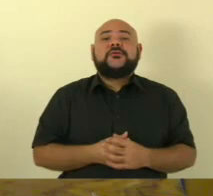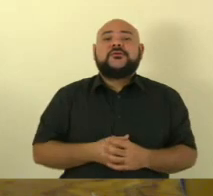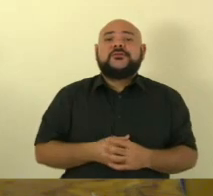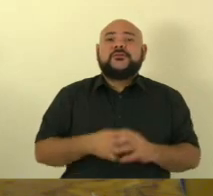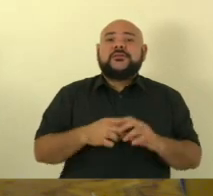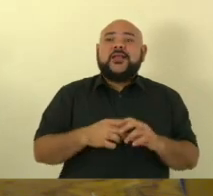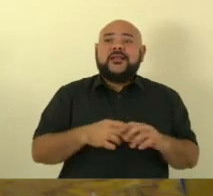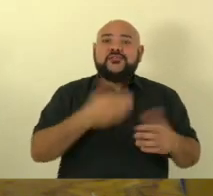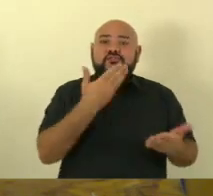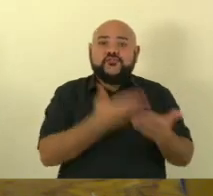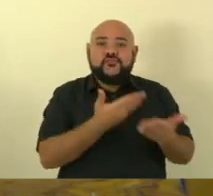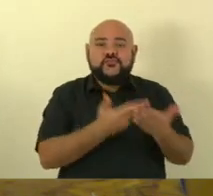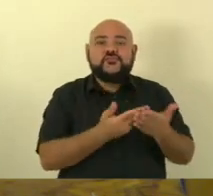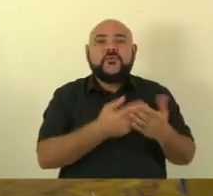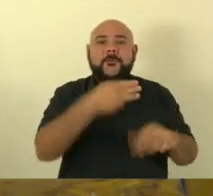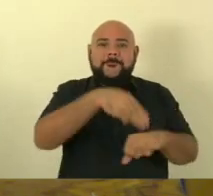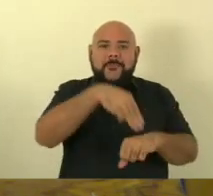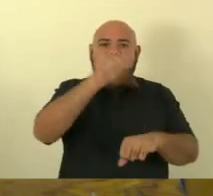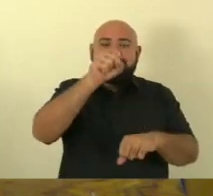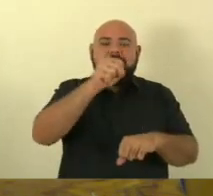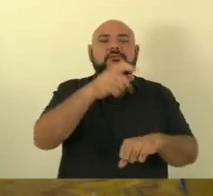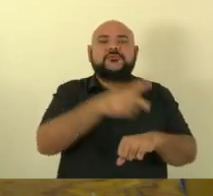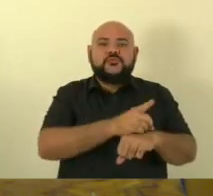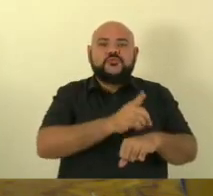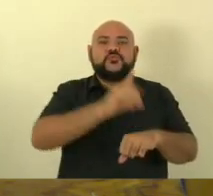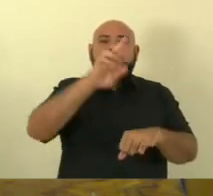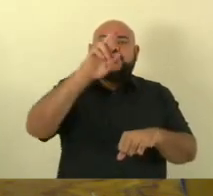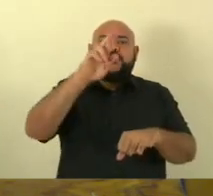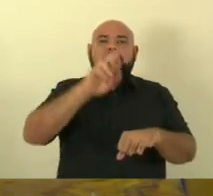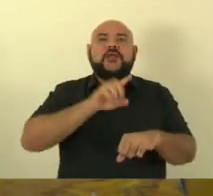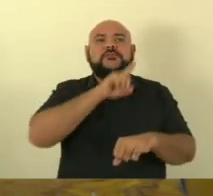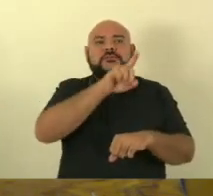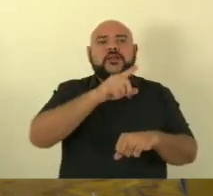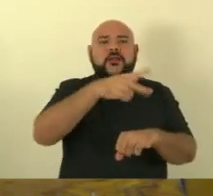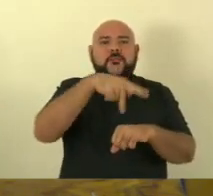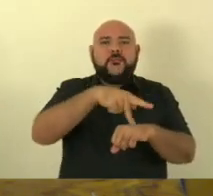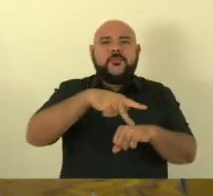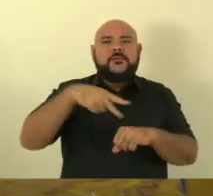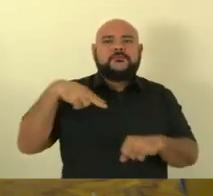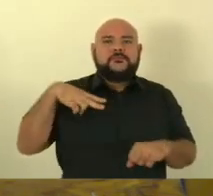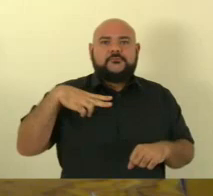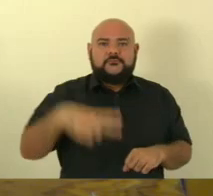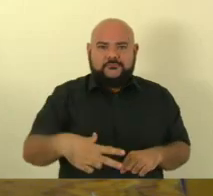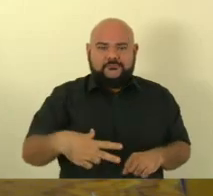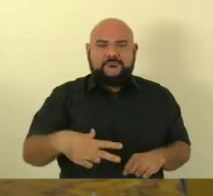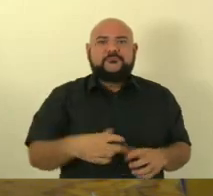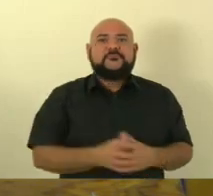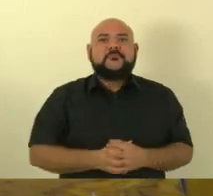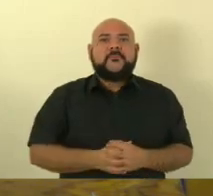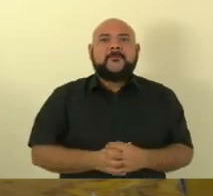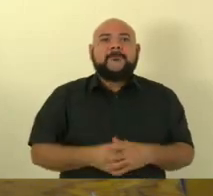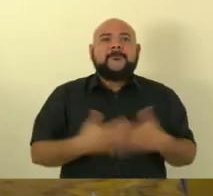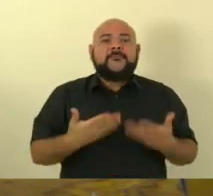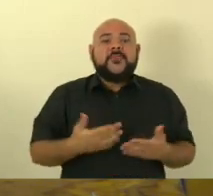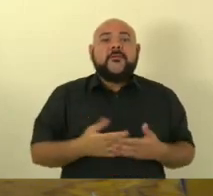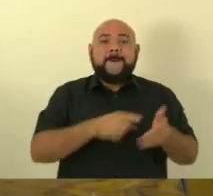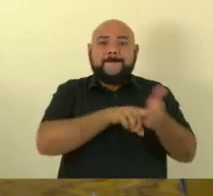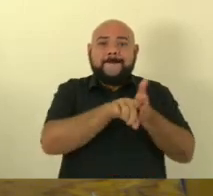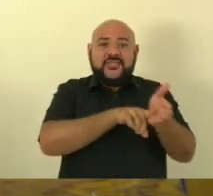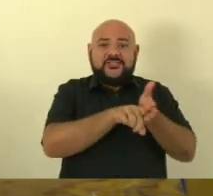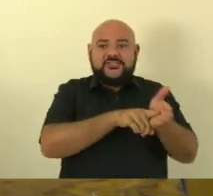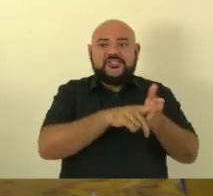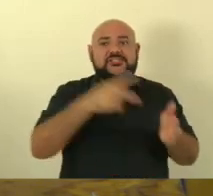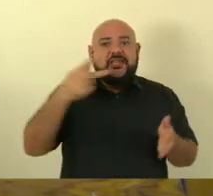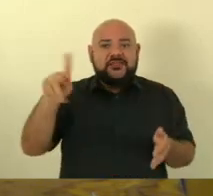doutorado em Portugal sua bela pesquisa sobre a polícia mostra a importância